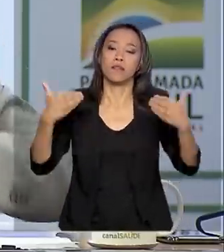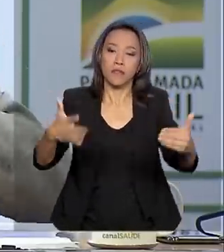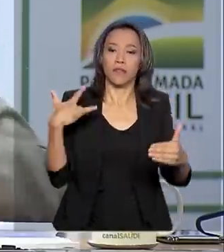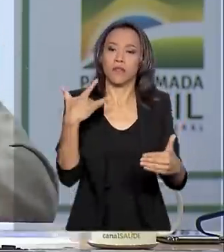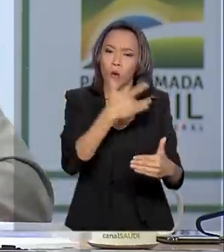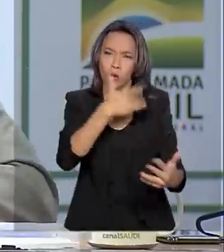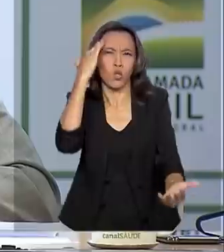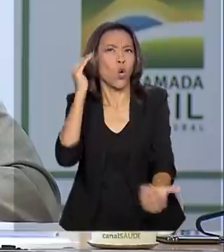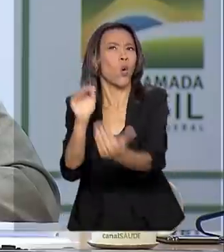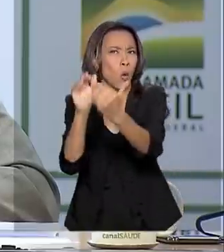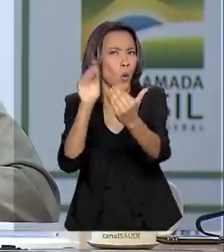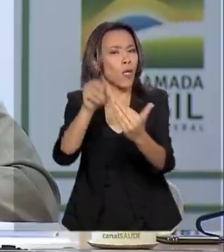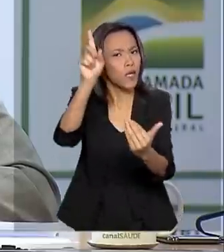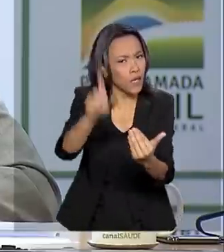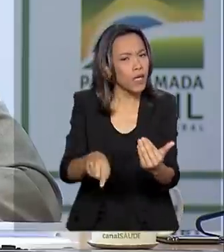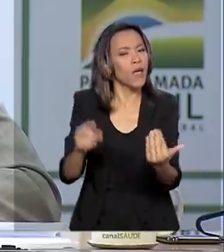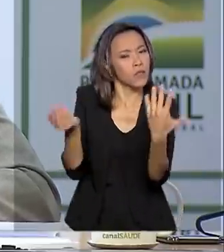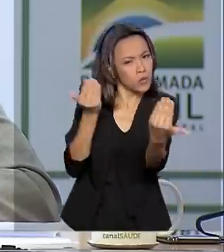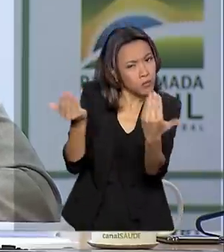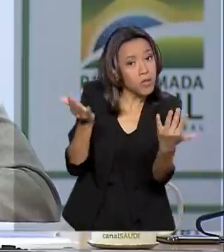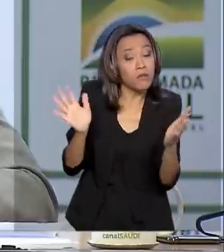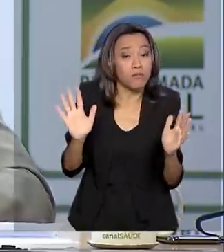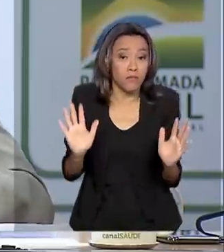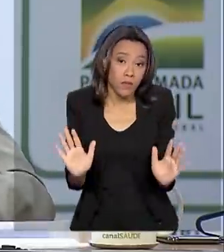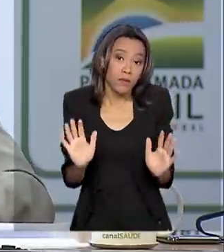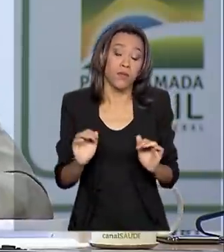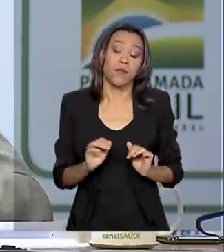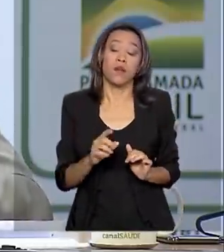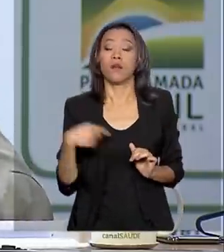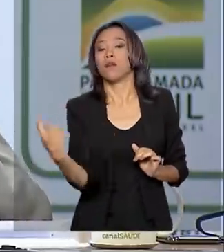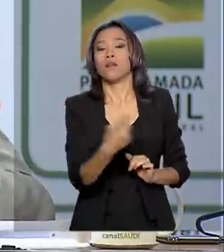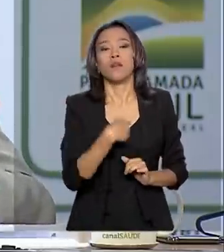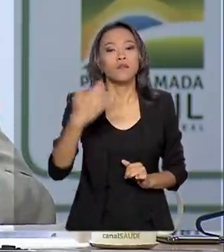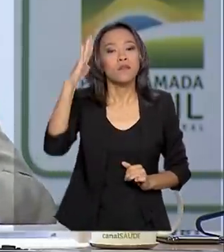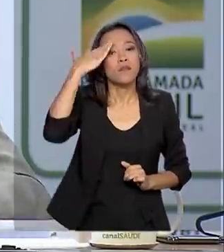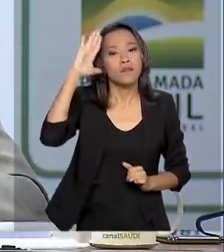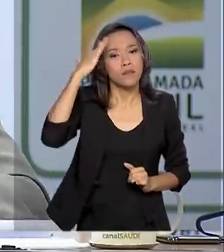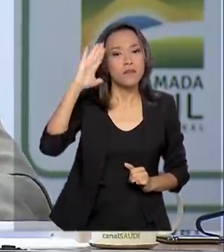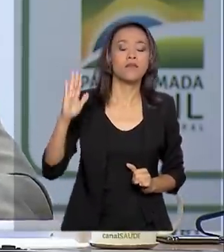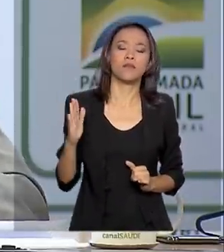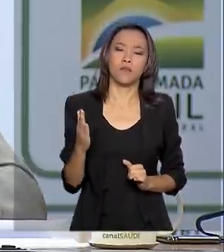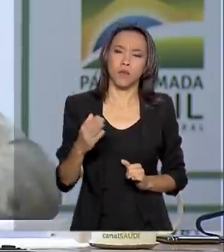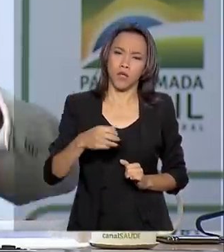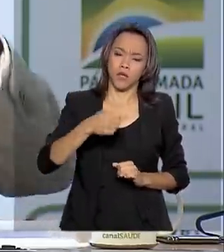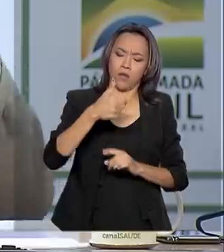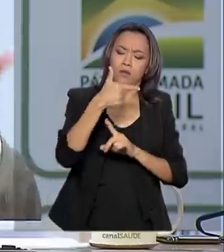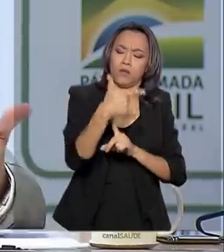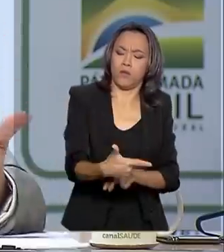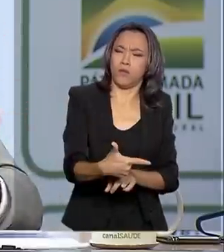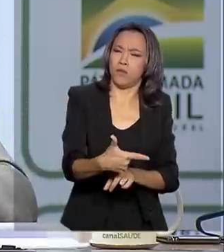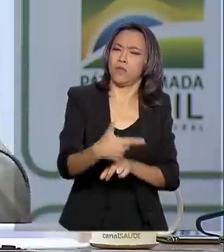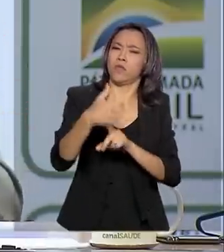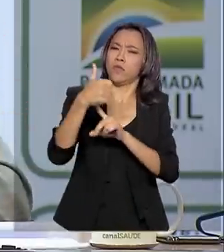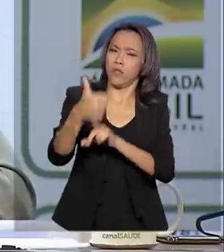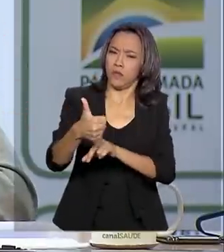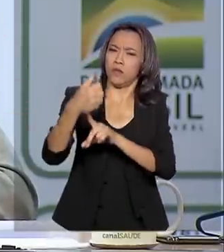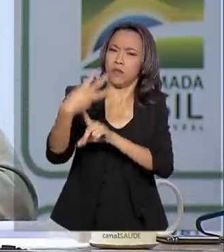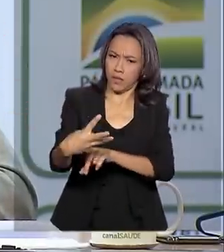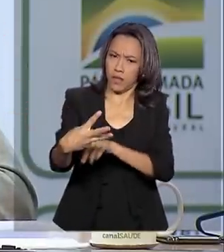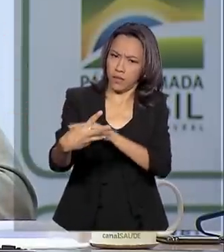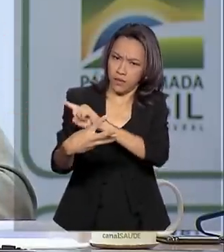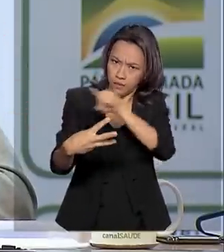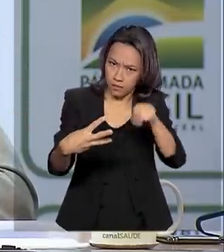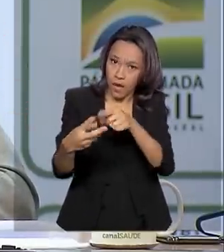concorda que é um caso suspeito. Então, nós entendemos que boa parte desses 213, a grande maioria desses